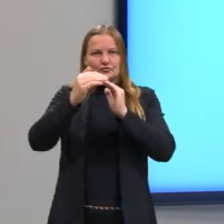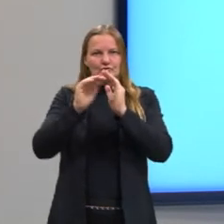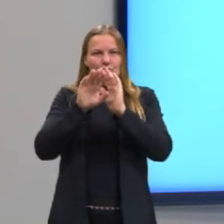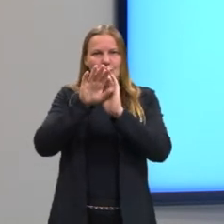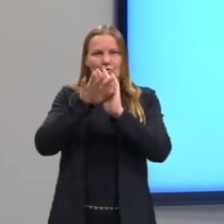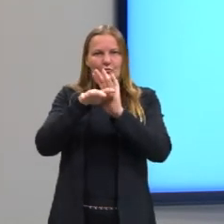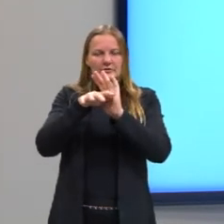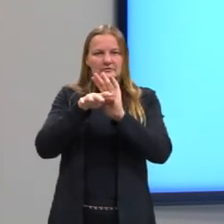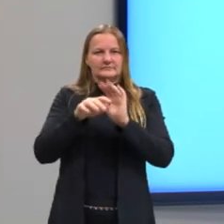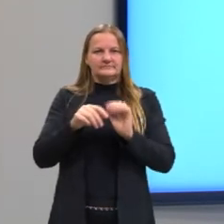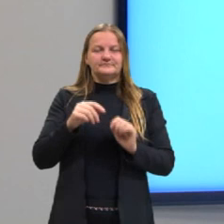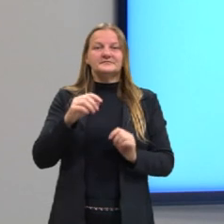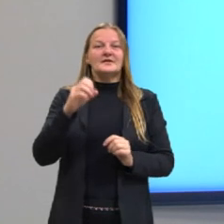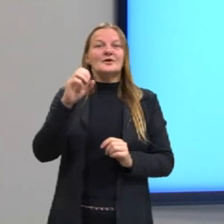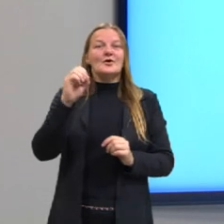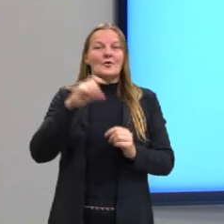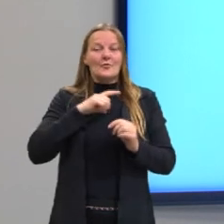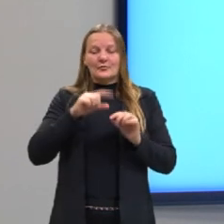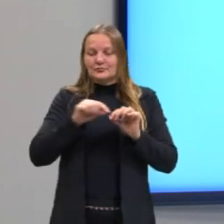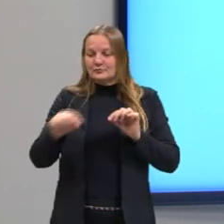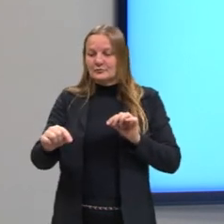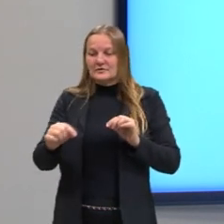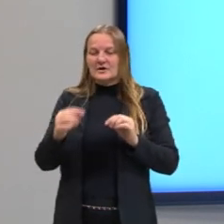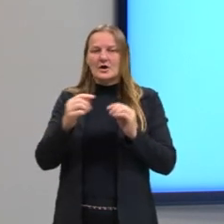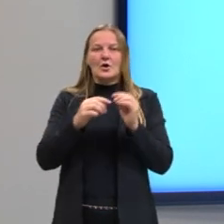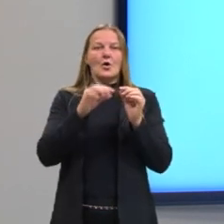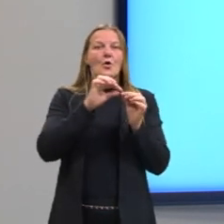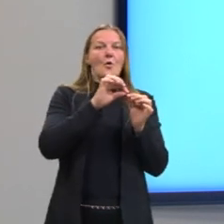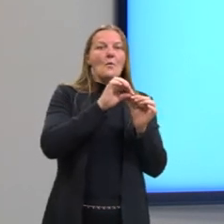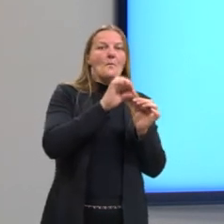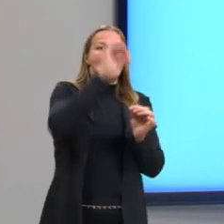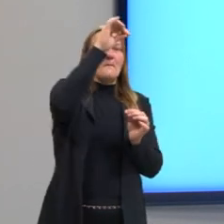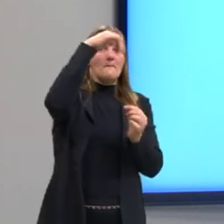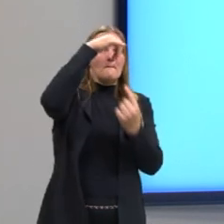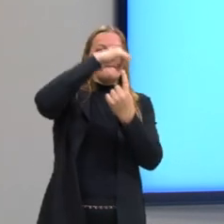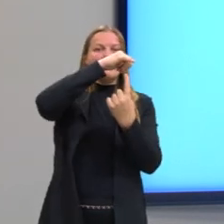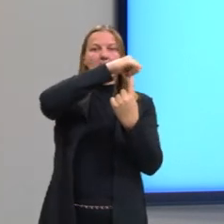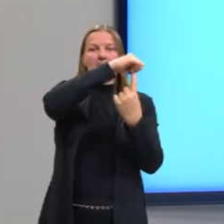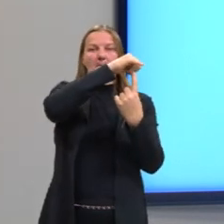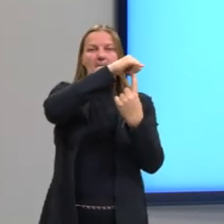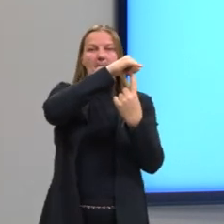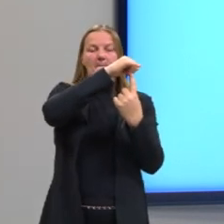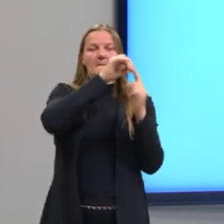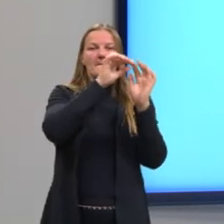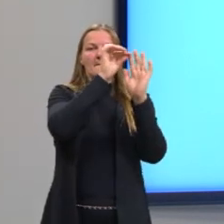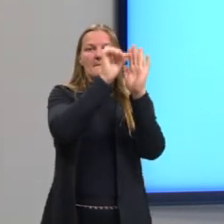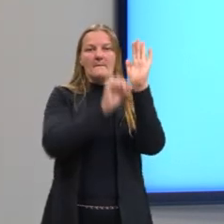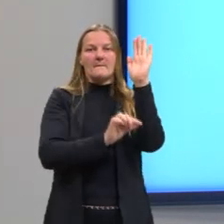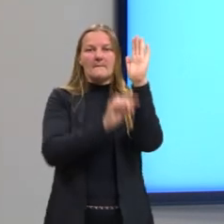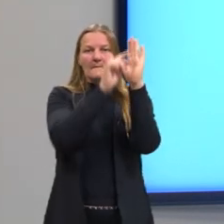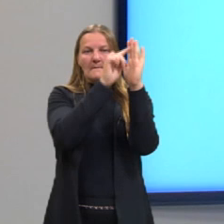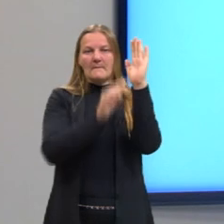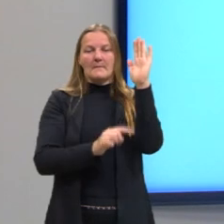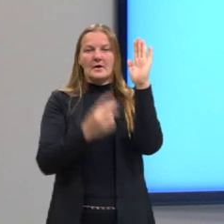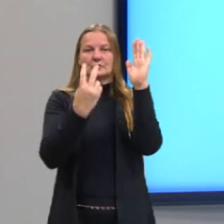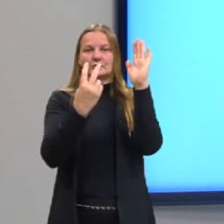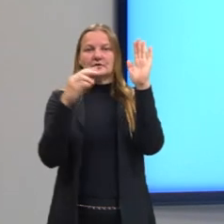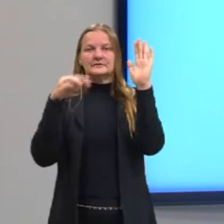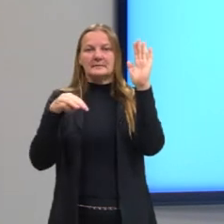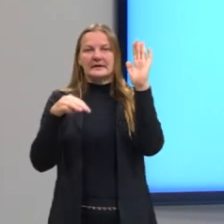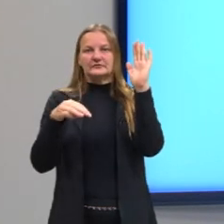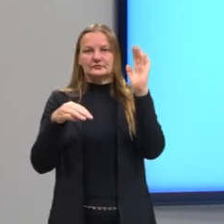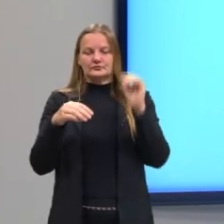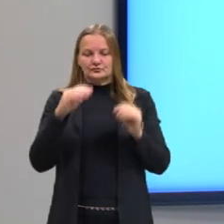seu lado, a sombra projetada de um poste mede 2m. A sombra desse poste mede 2m.